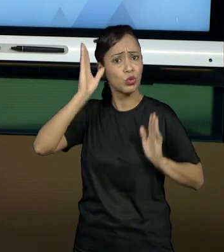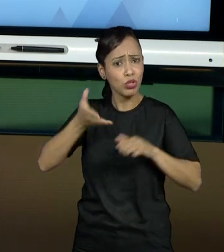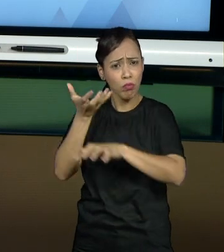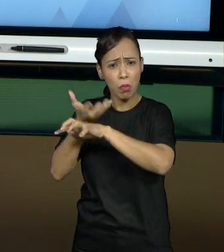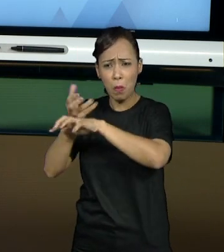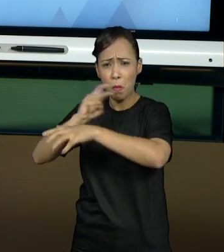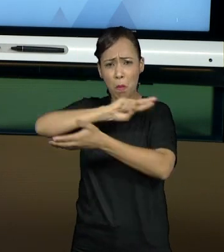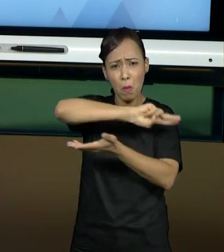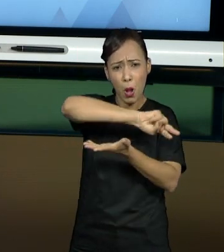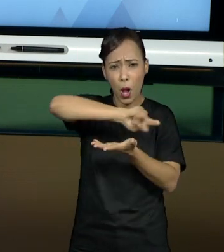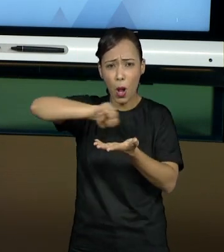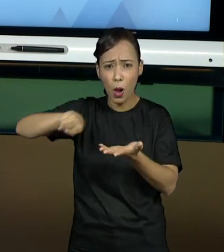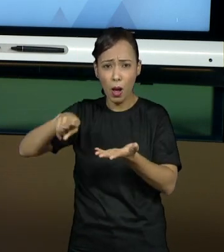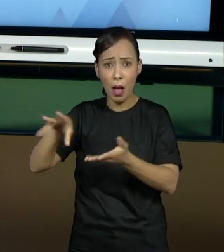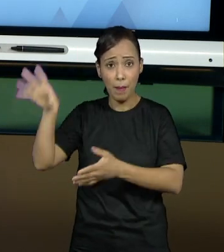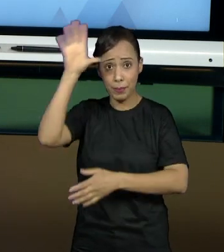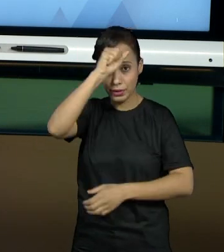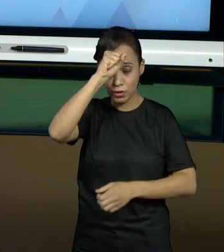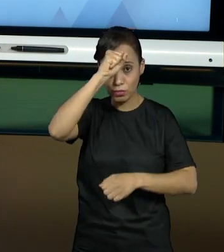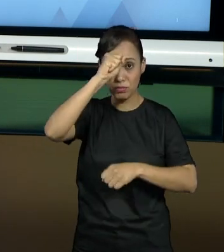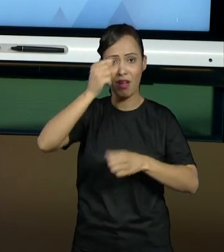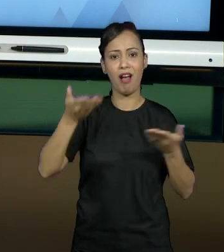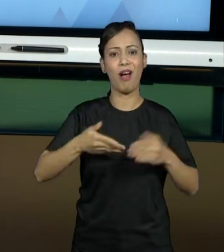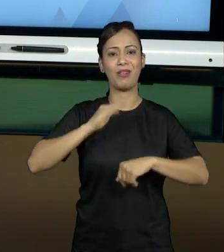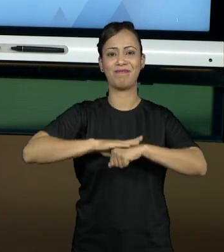cursou até o momento no seu curso.